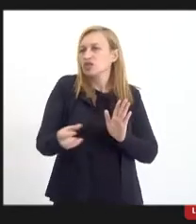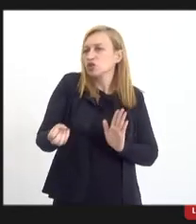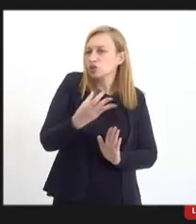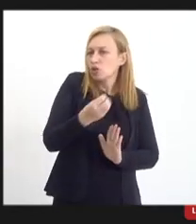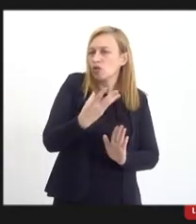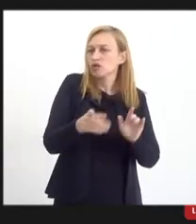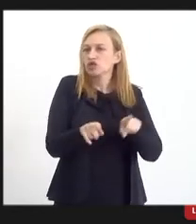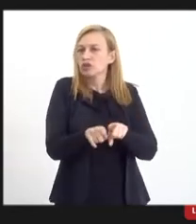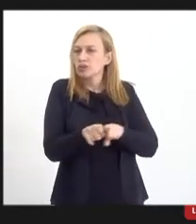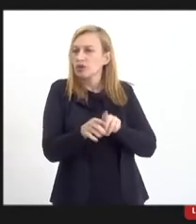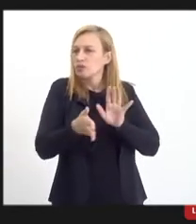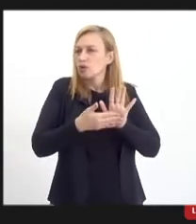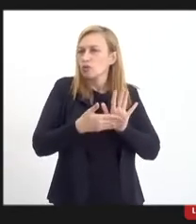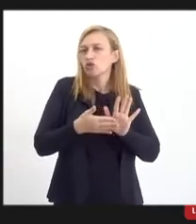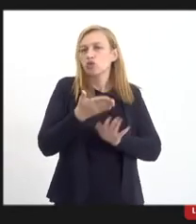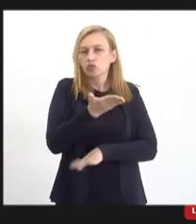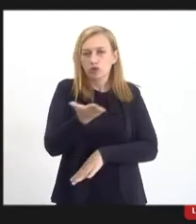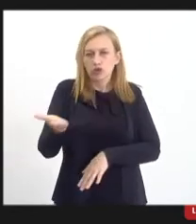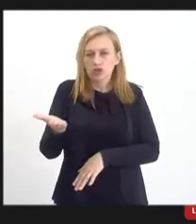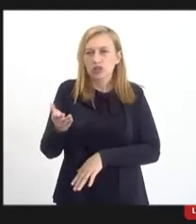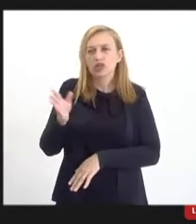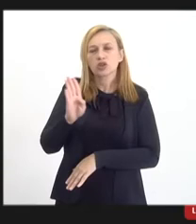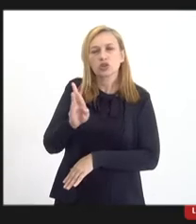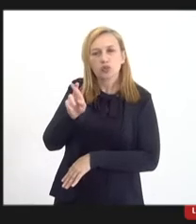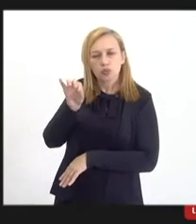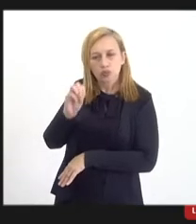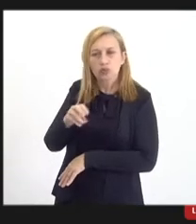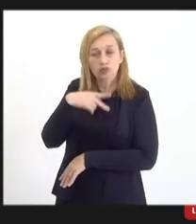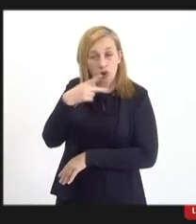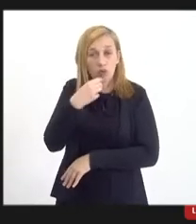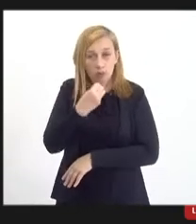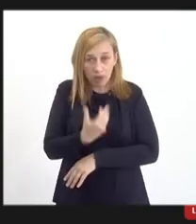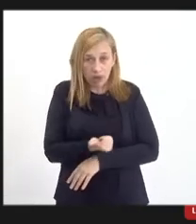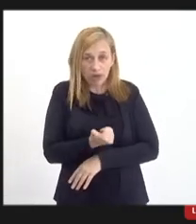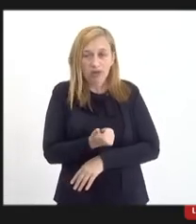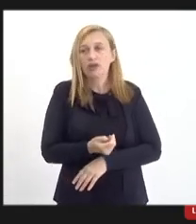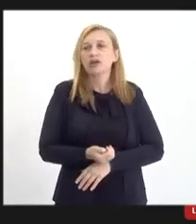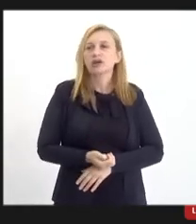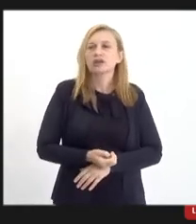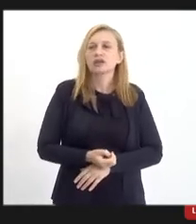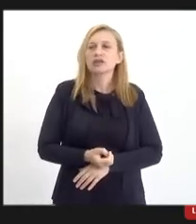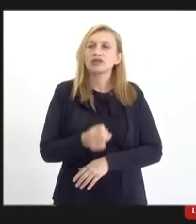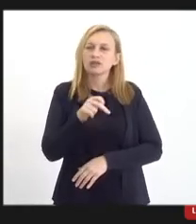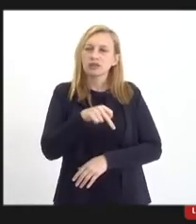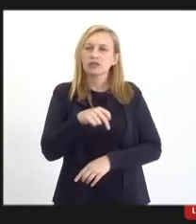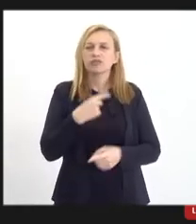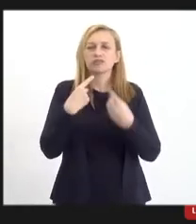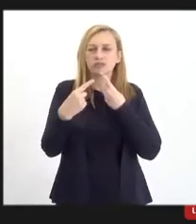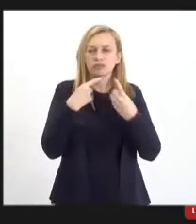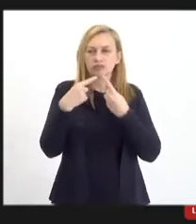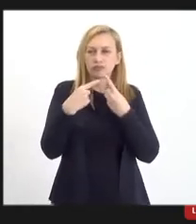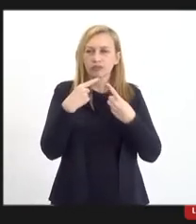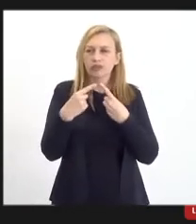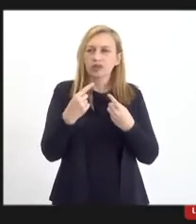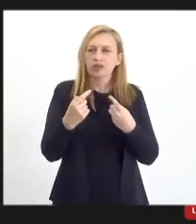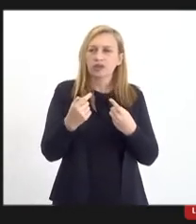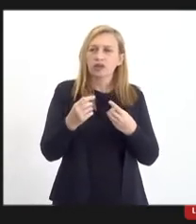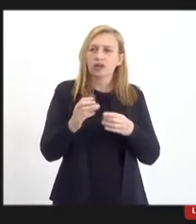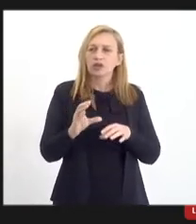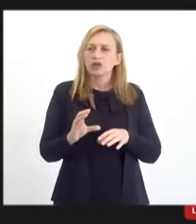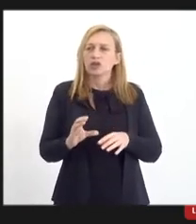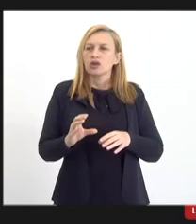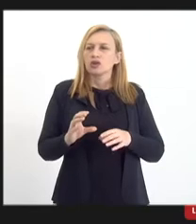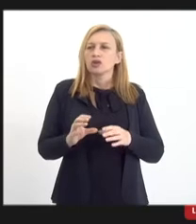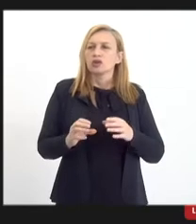porque eu, como vocês e o Bruno contou muito bem, a gente tem aqui essa discussão da questão da construção